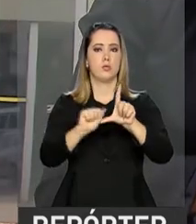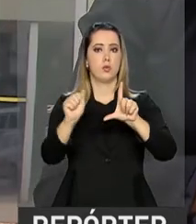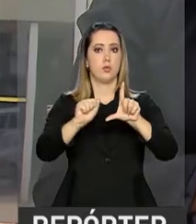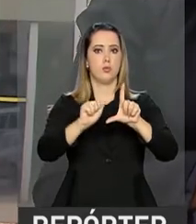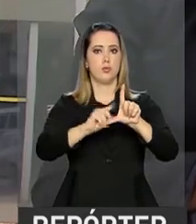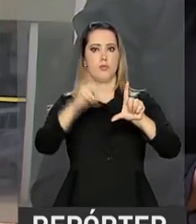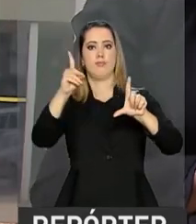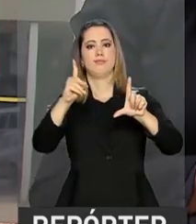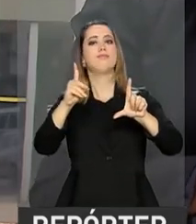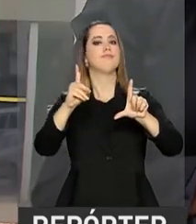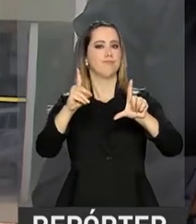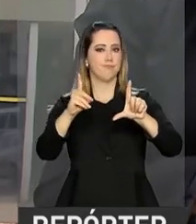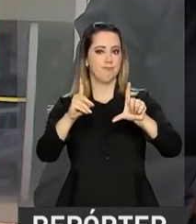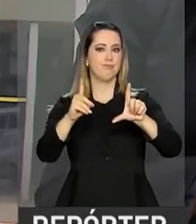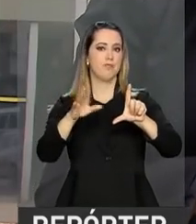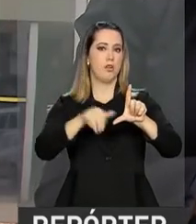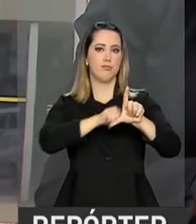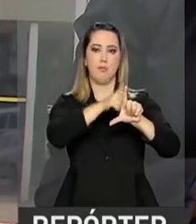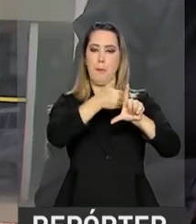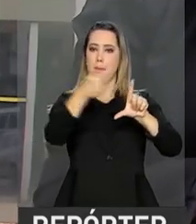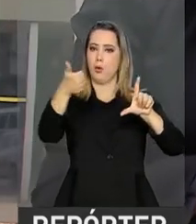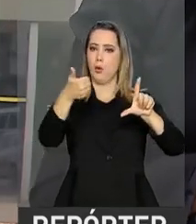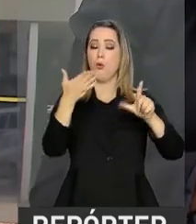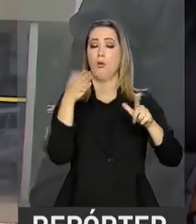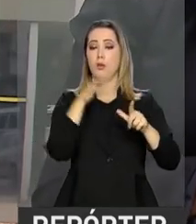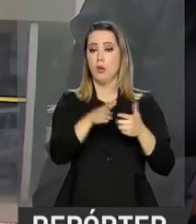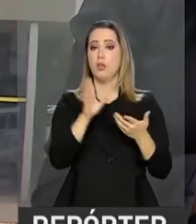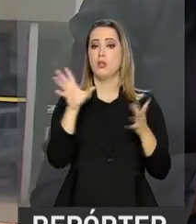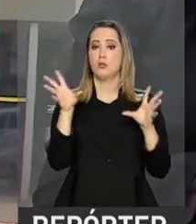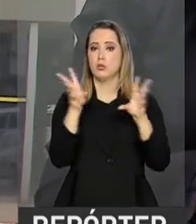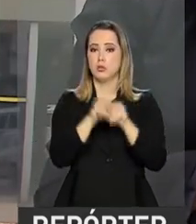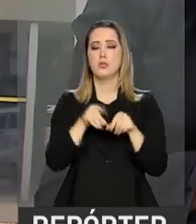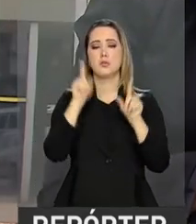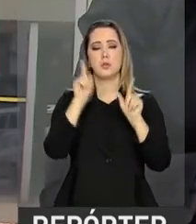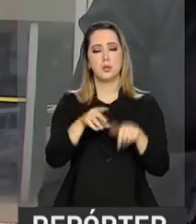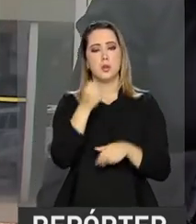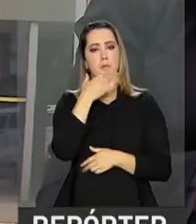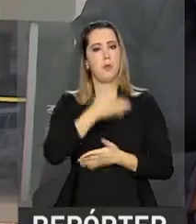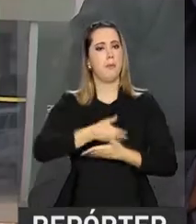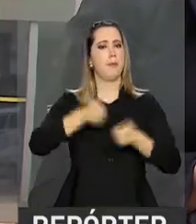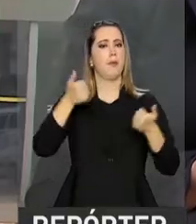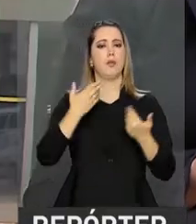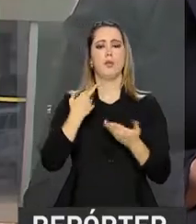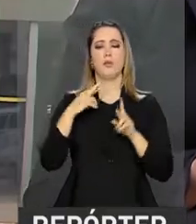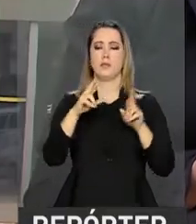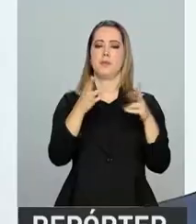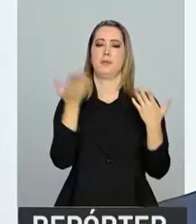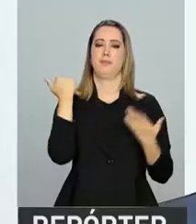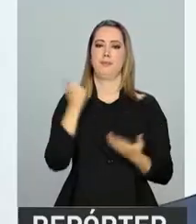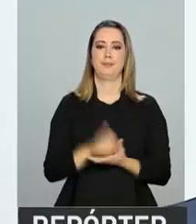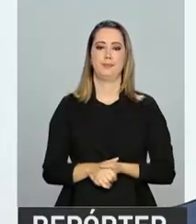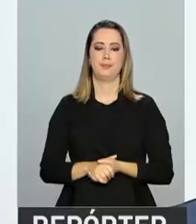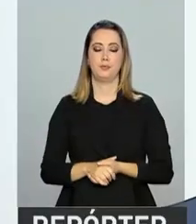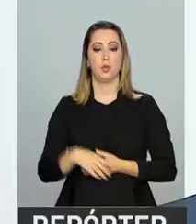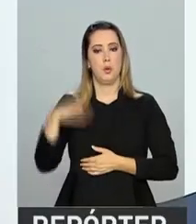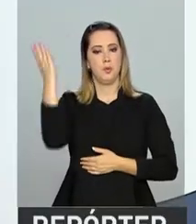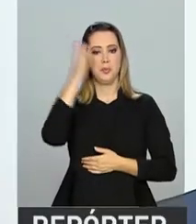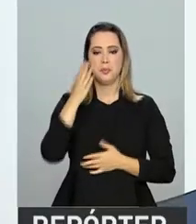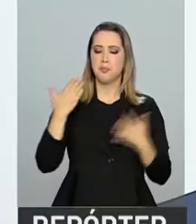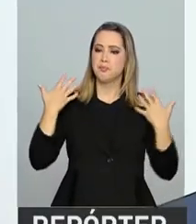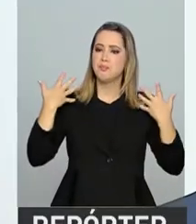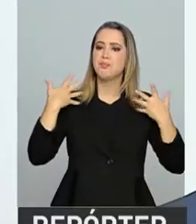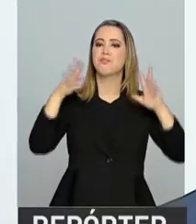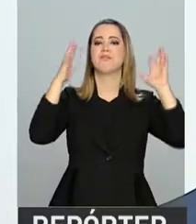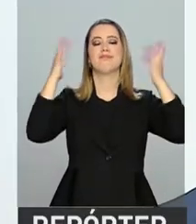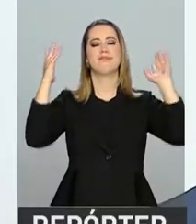digital. Para o governo, o processo de desligamento tem sido um sucesso e tem superado as expectativas. O Brasil está de parabéns